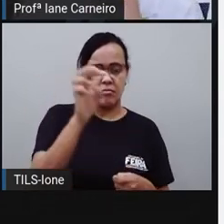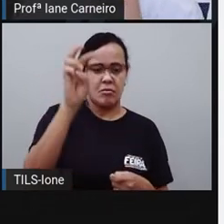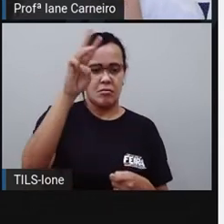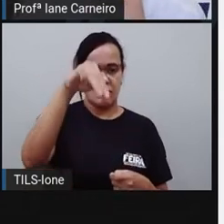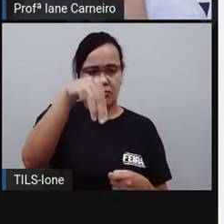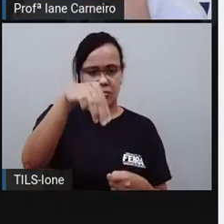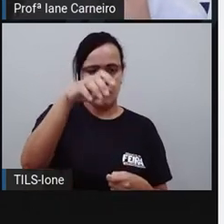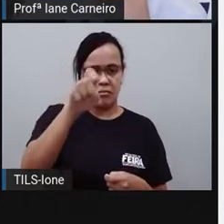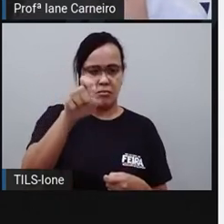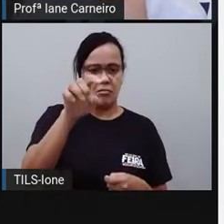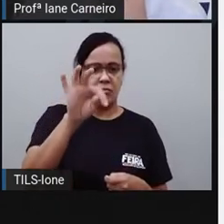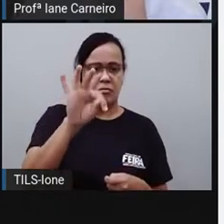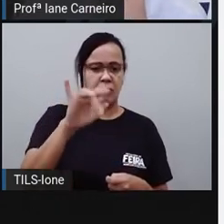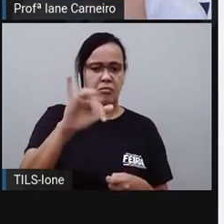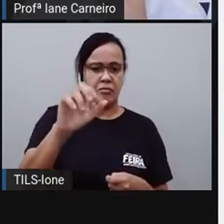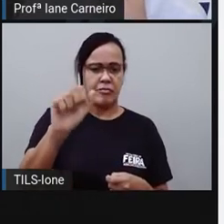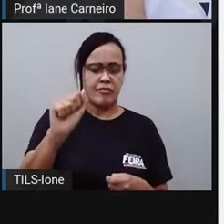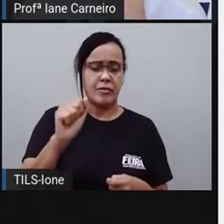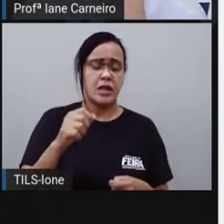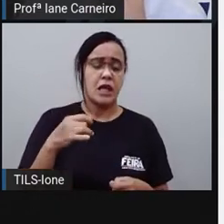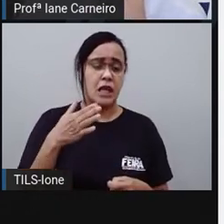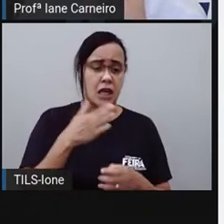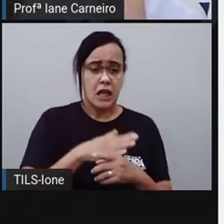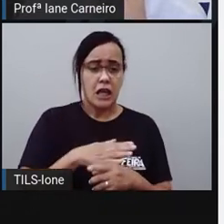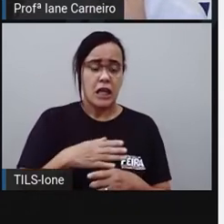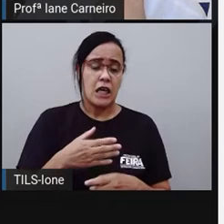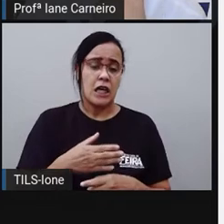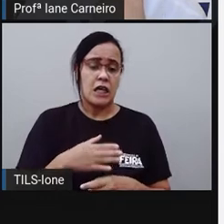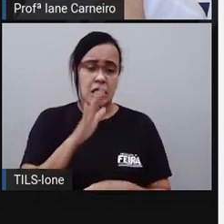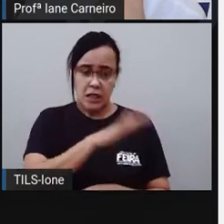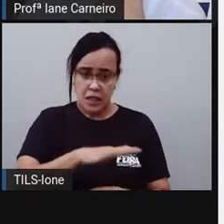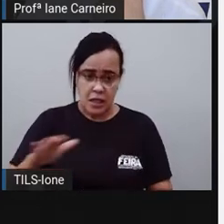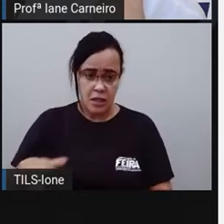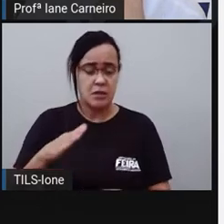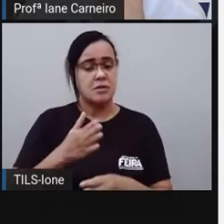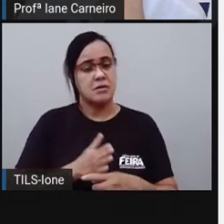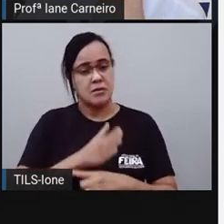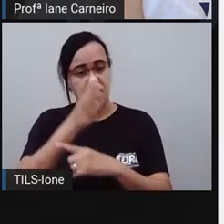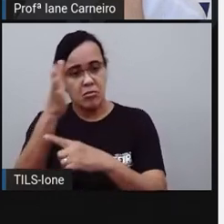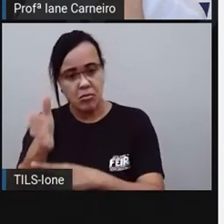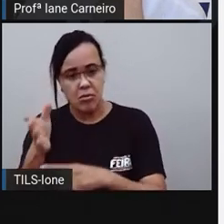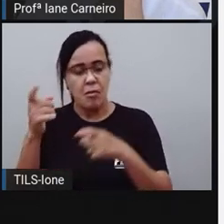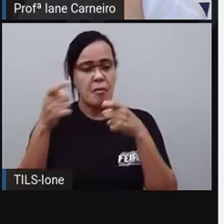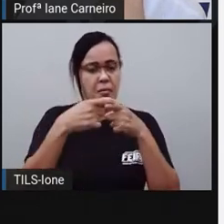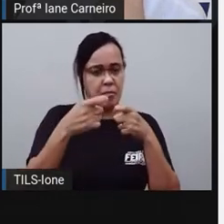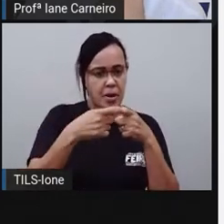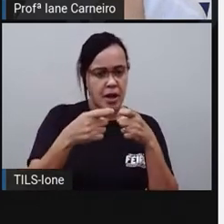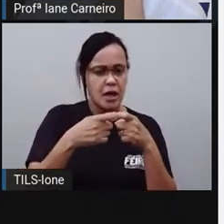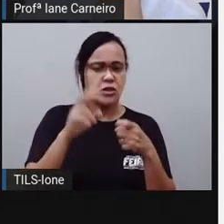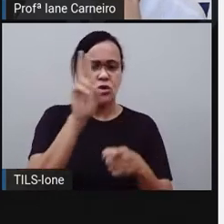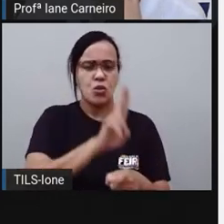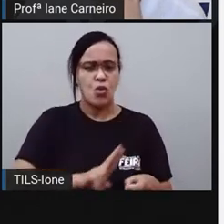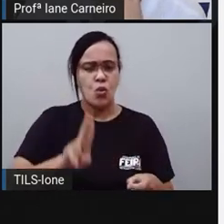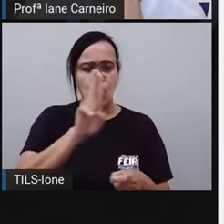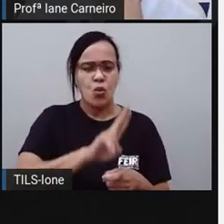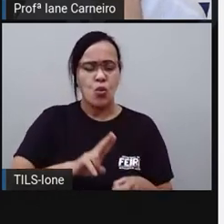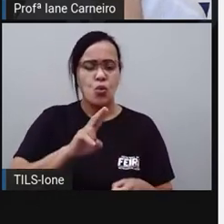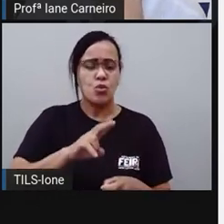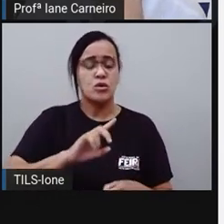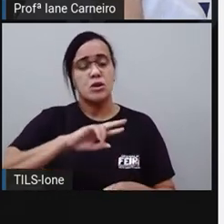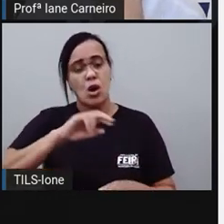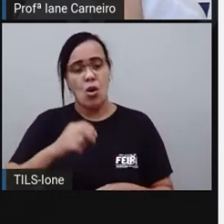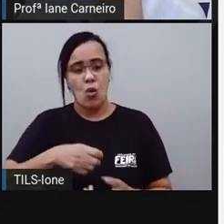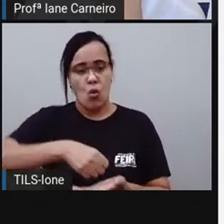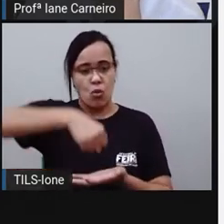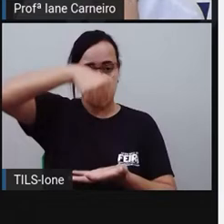Então, quando as crianças, geralmente, elas vão, né? No consultório do médico, da médica, o médico pesa a criança, né?